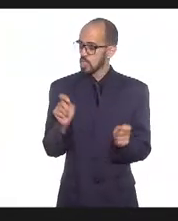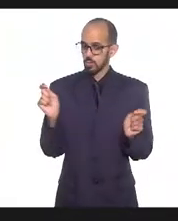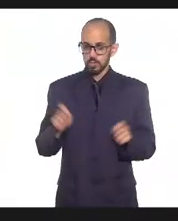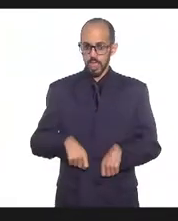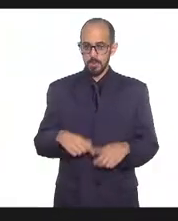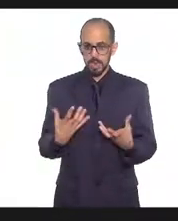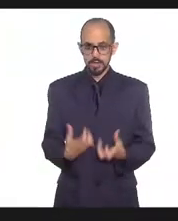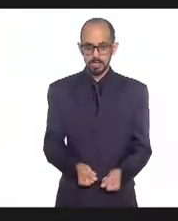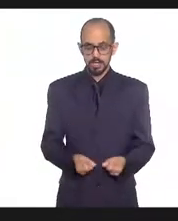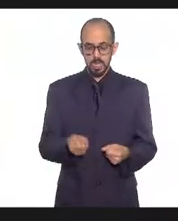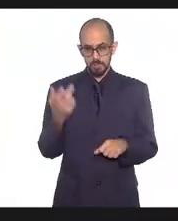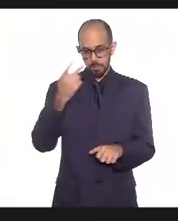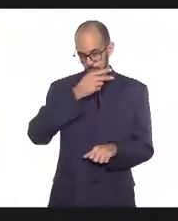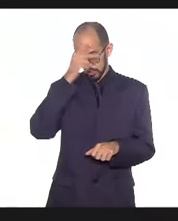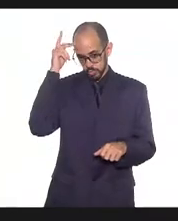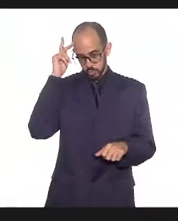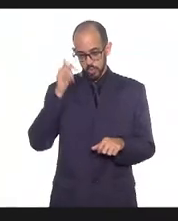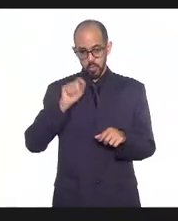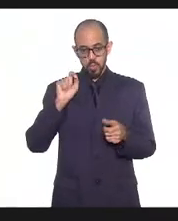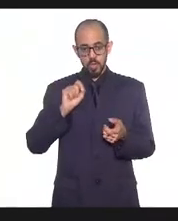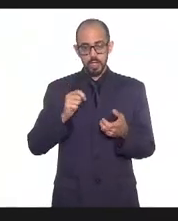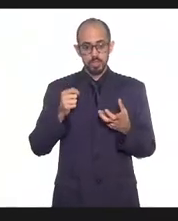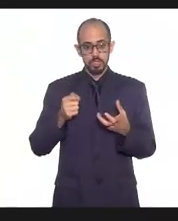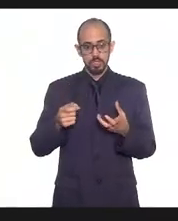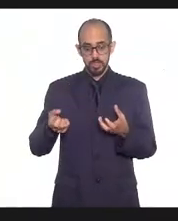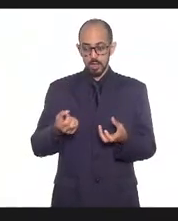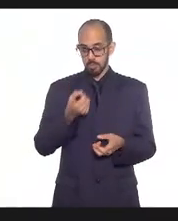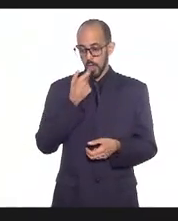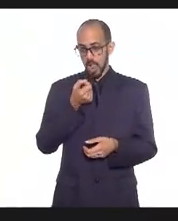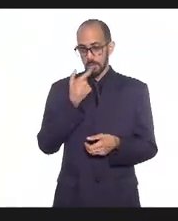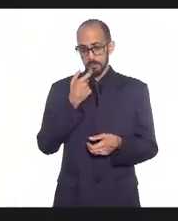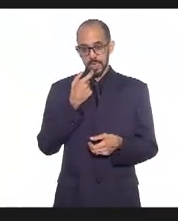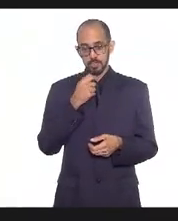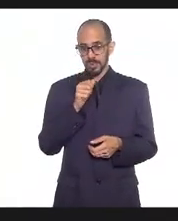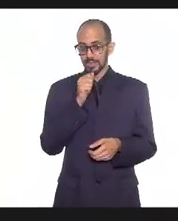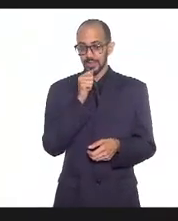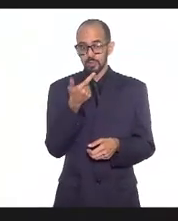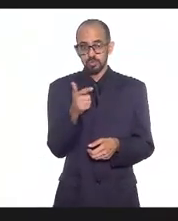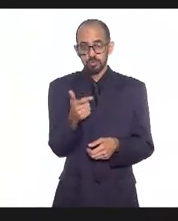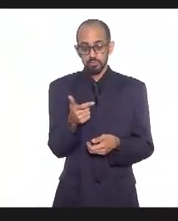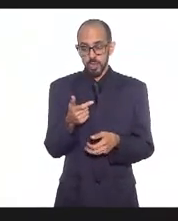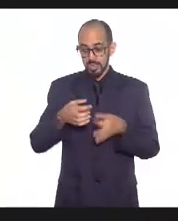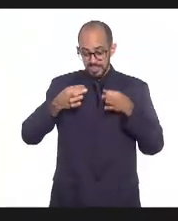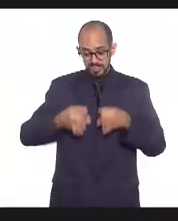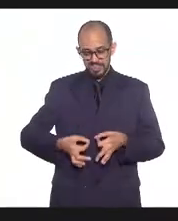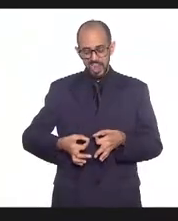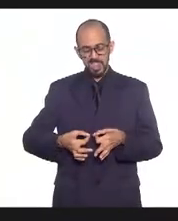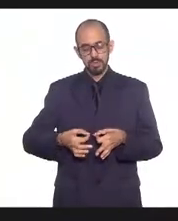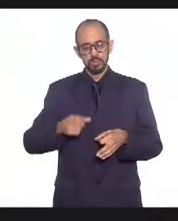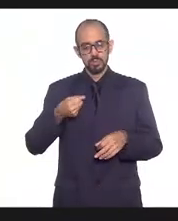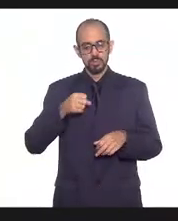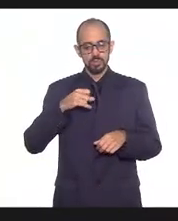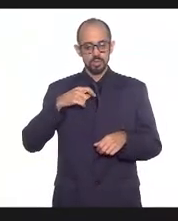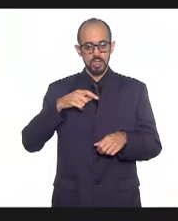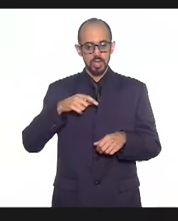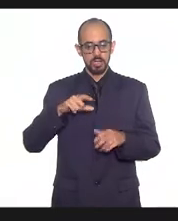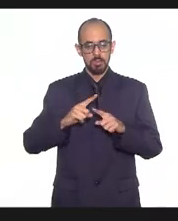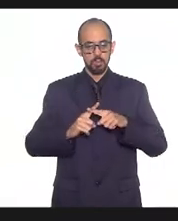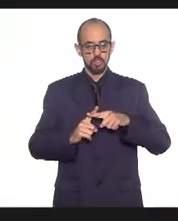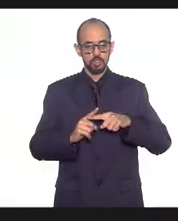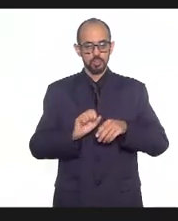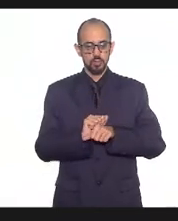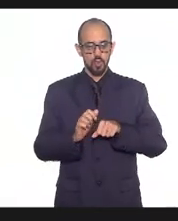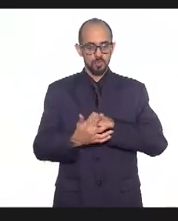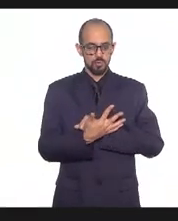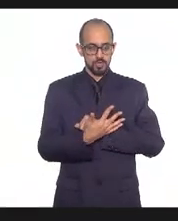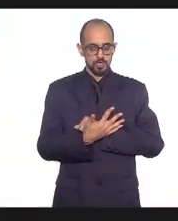que alguém prescreva medicamento que não tem indicação e que não tem a confirmação que ele é efetivo. Eu acho que é isso, a gente